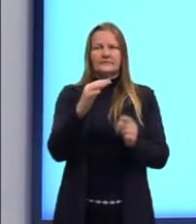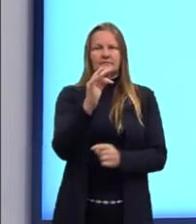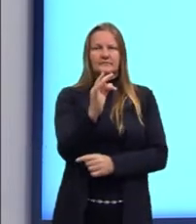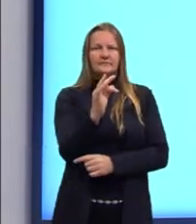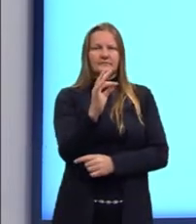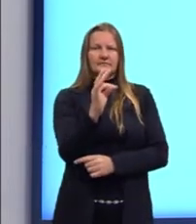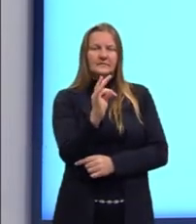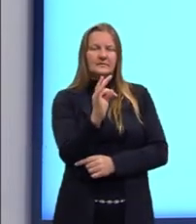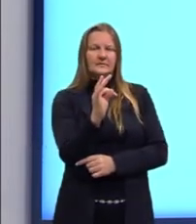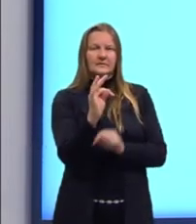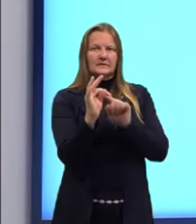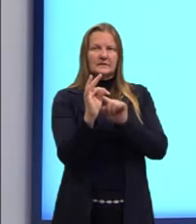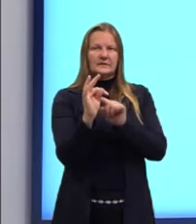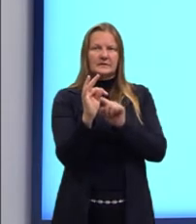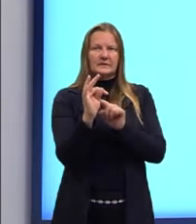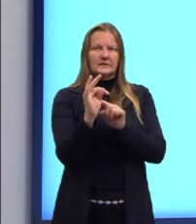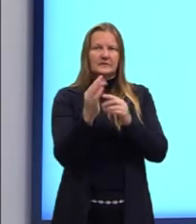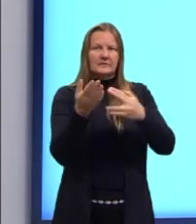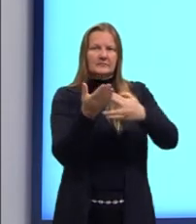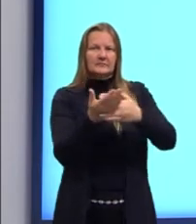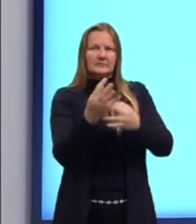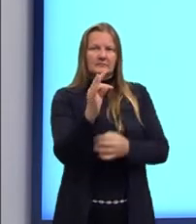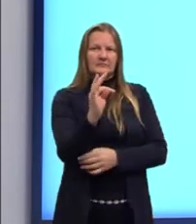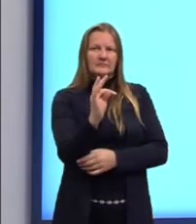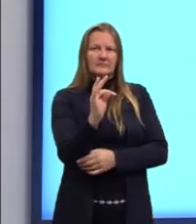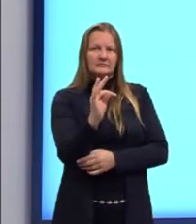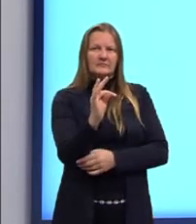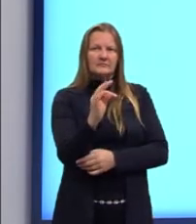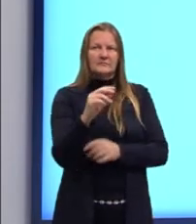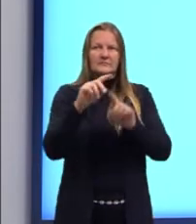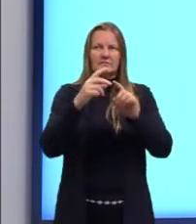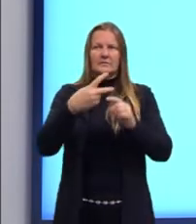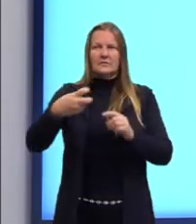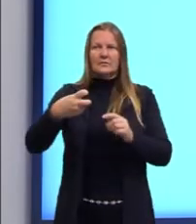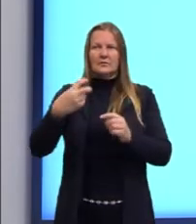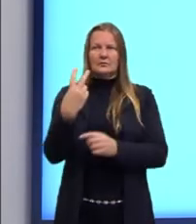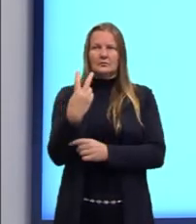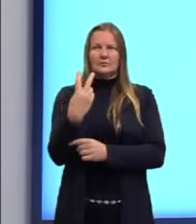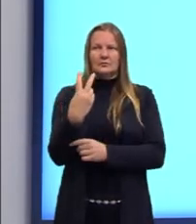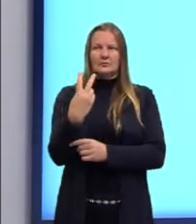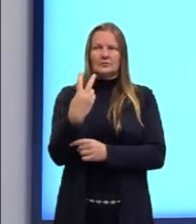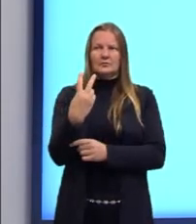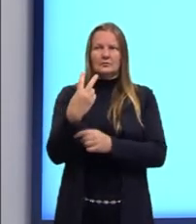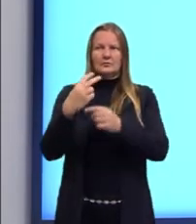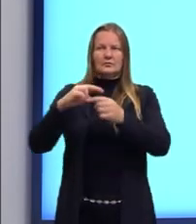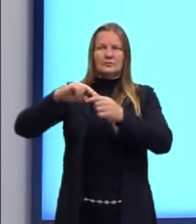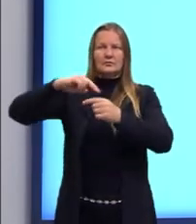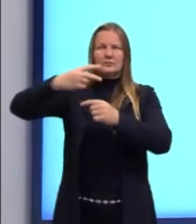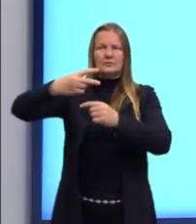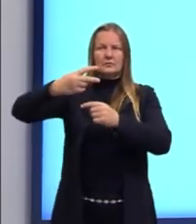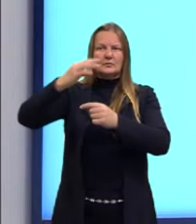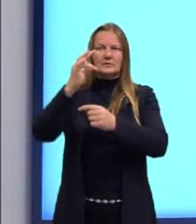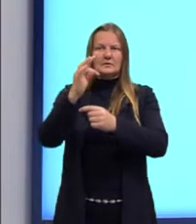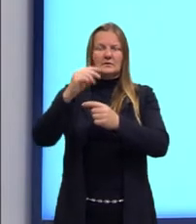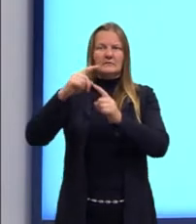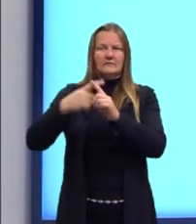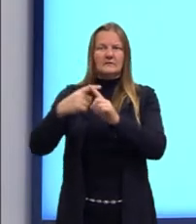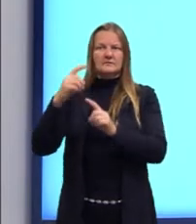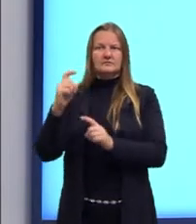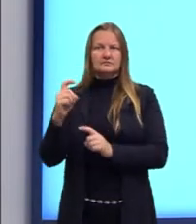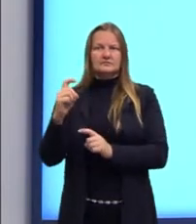intervalo que eu vou chamar de T, a F de T é igual a 2 elevado a T vezes X.